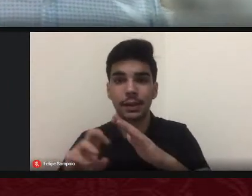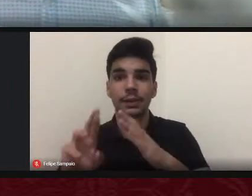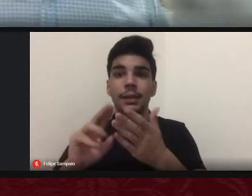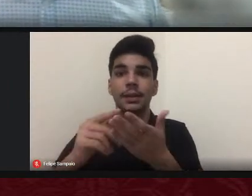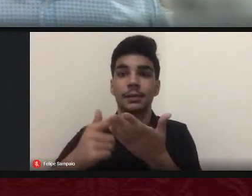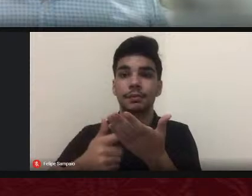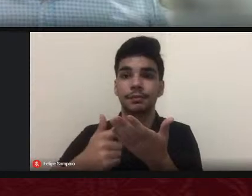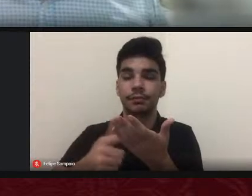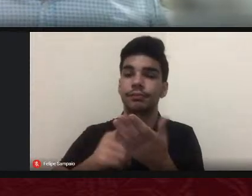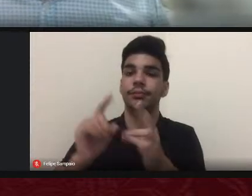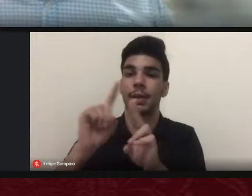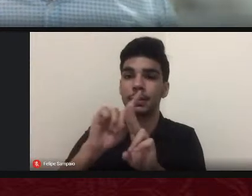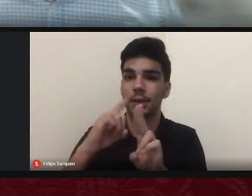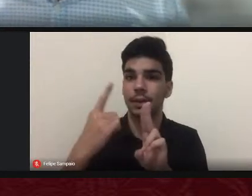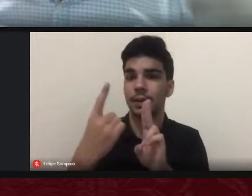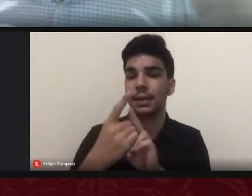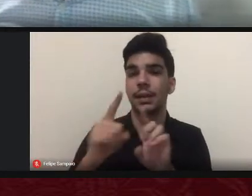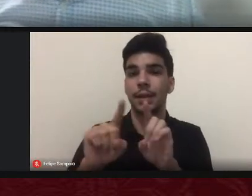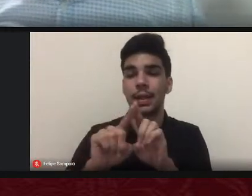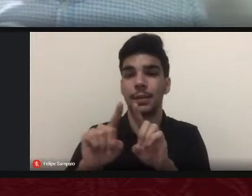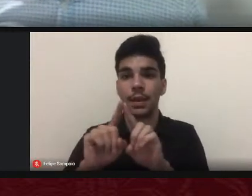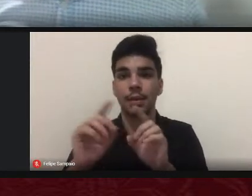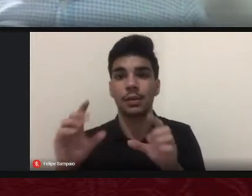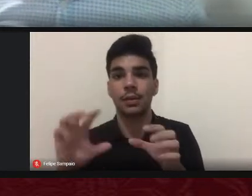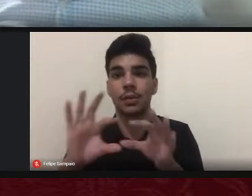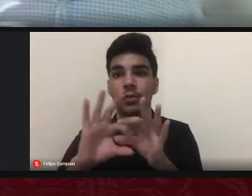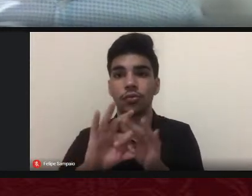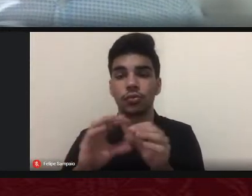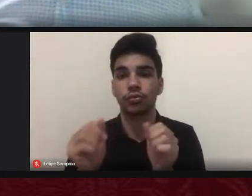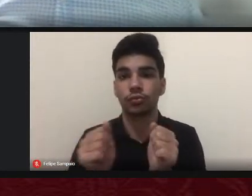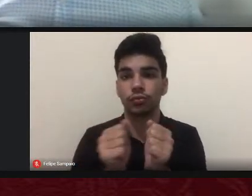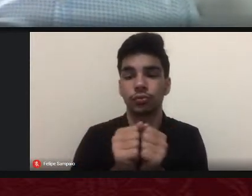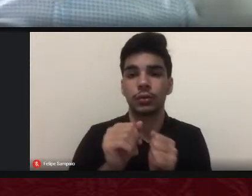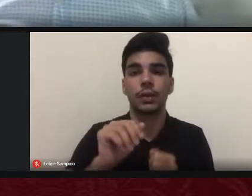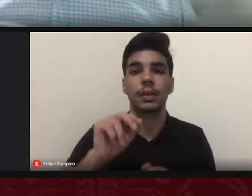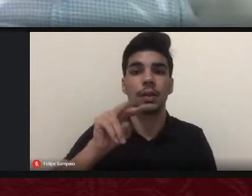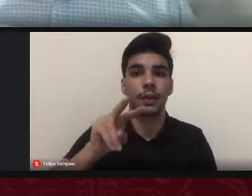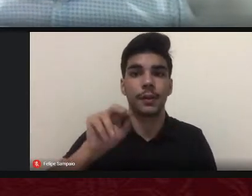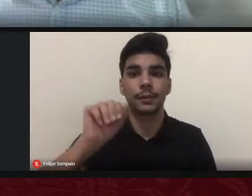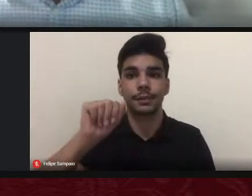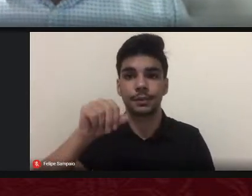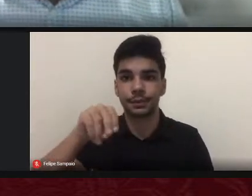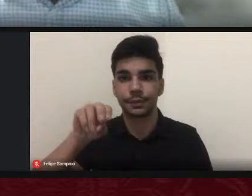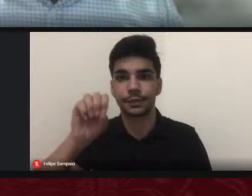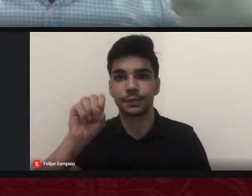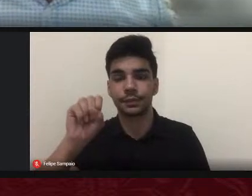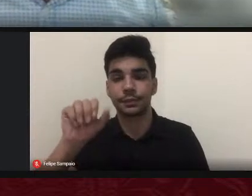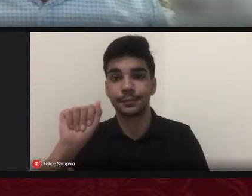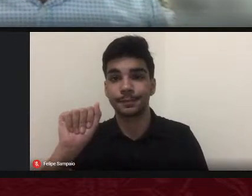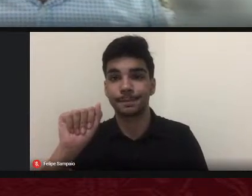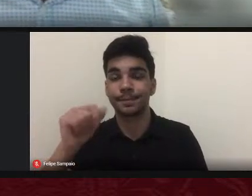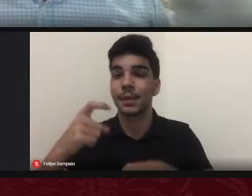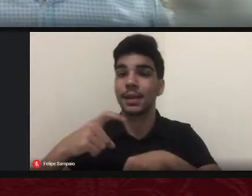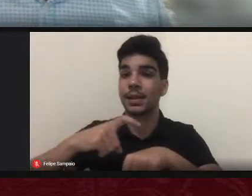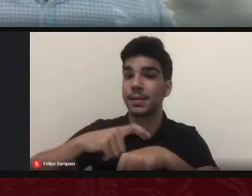colocaram aí também juntamente com a Vanessa da divisão de editoração a Sinara neste momento